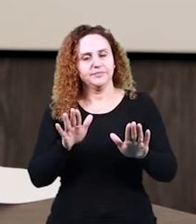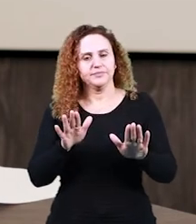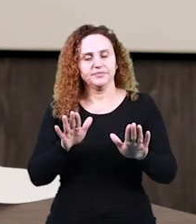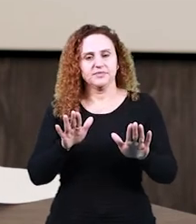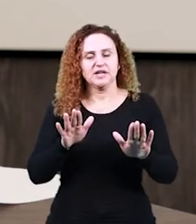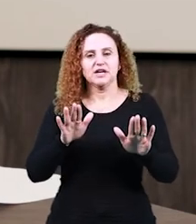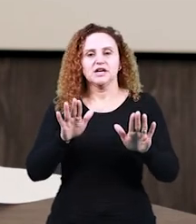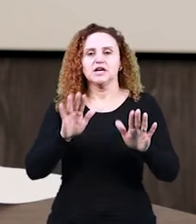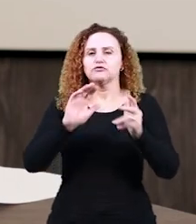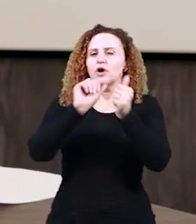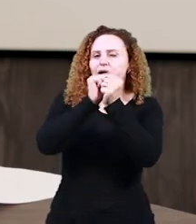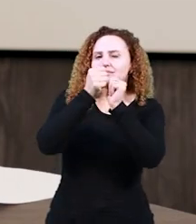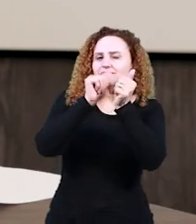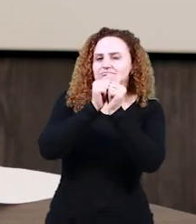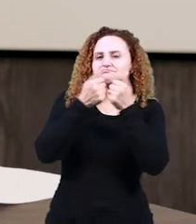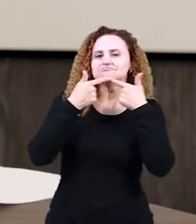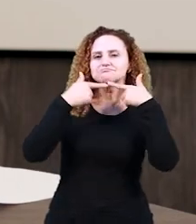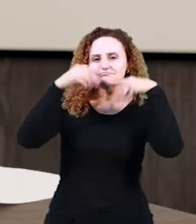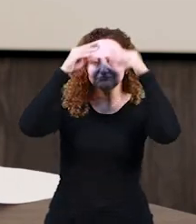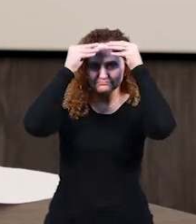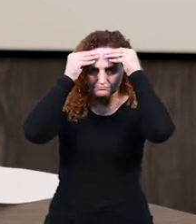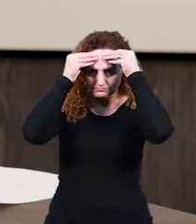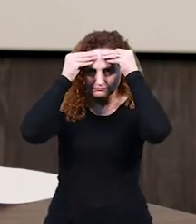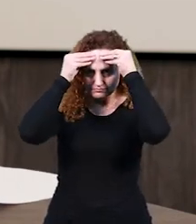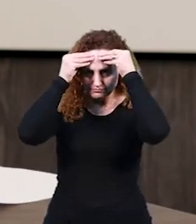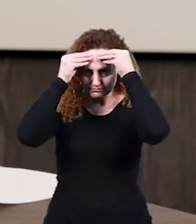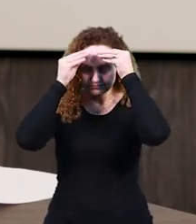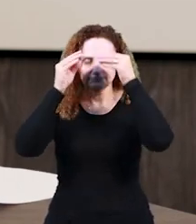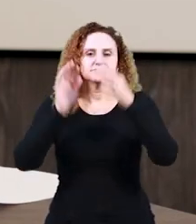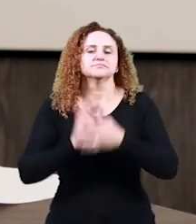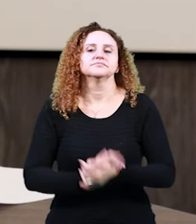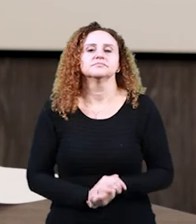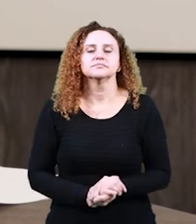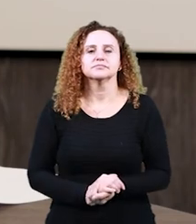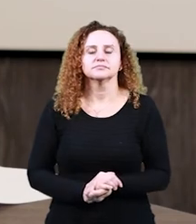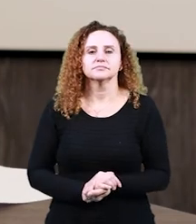linguagem ao grau de formalidade ou informalidade.